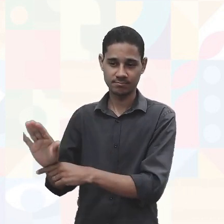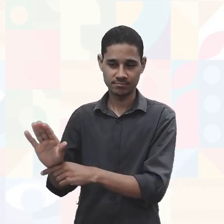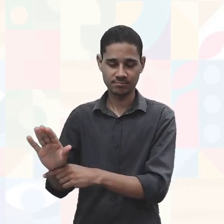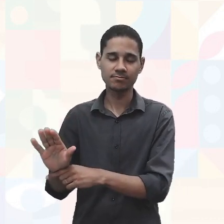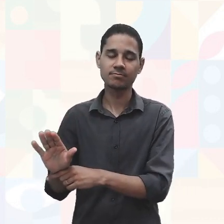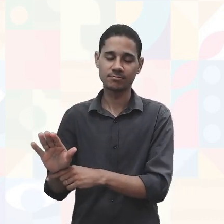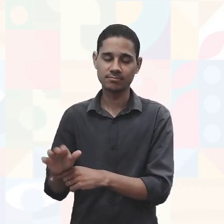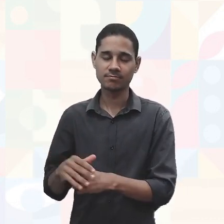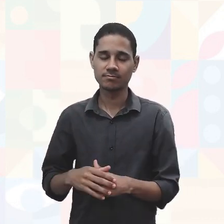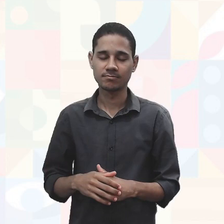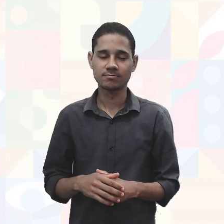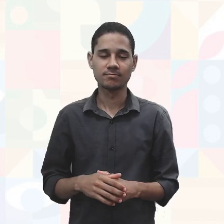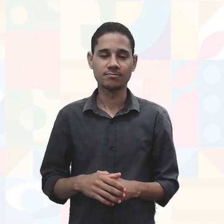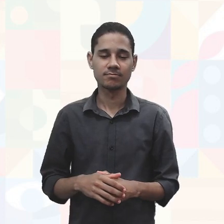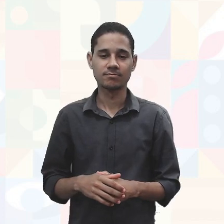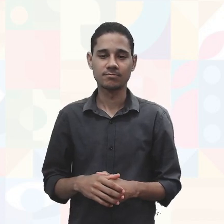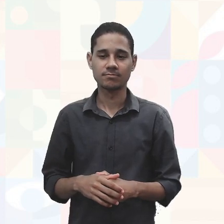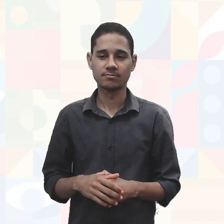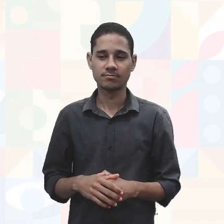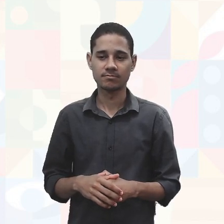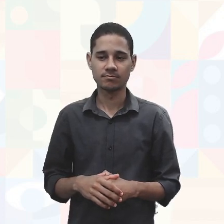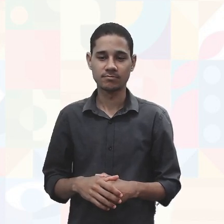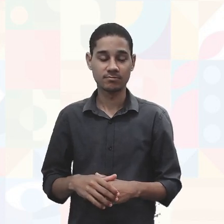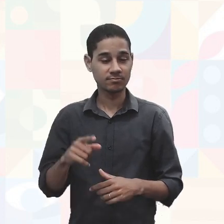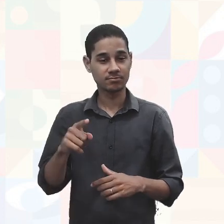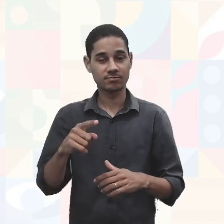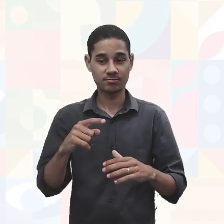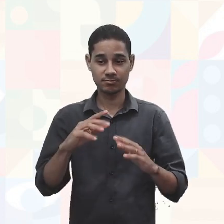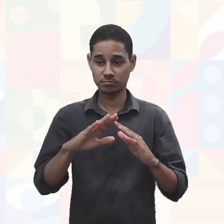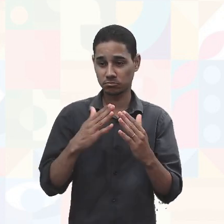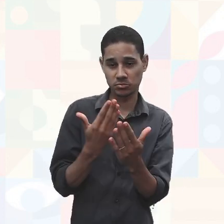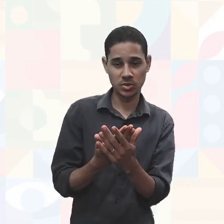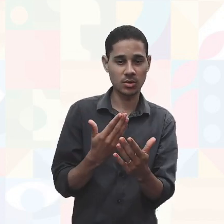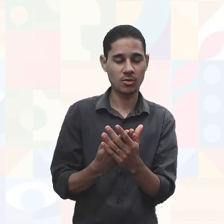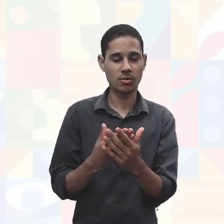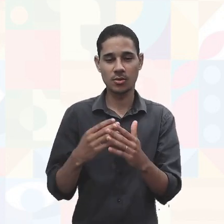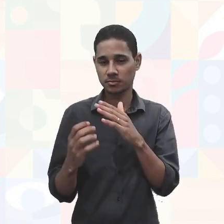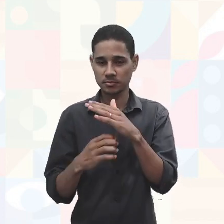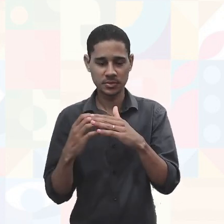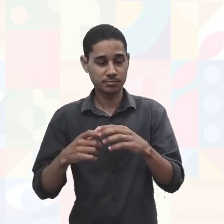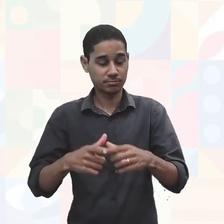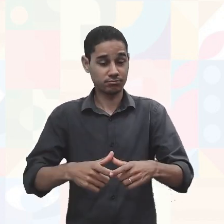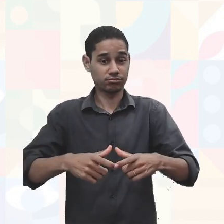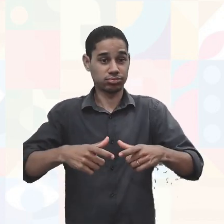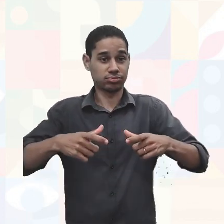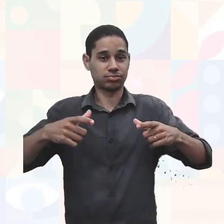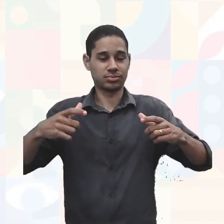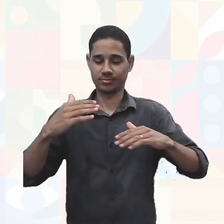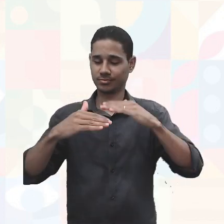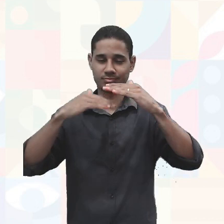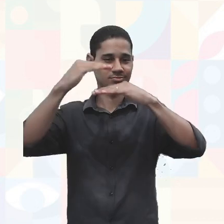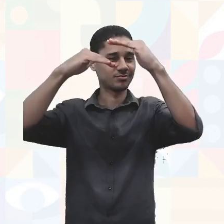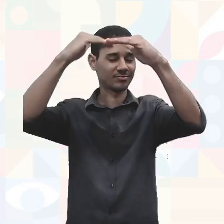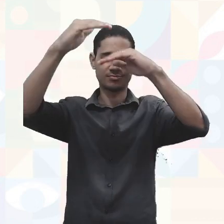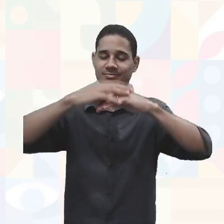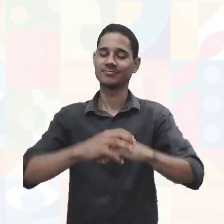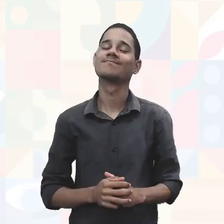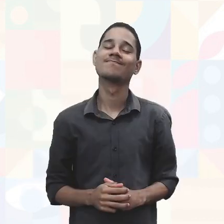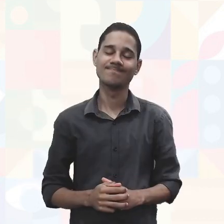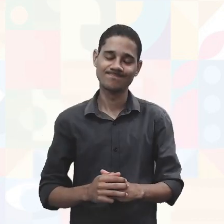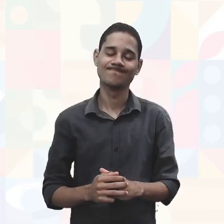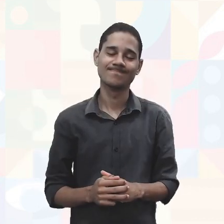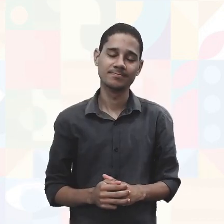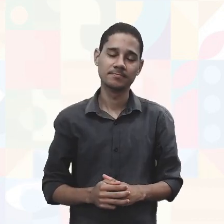positivamente na instituição, para o crescimento, para que a instituição possa avançar em